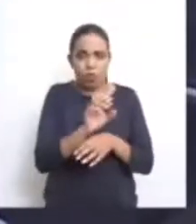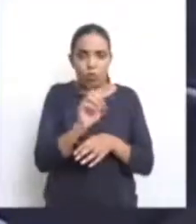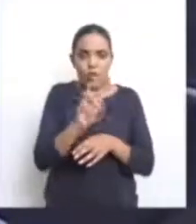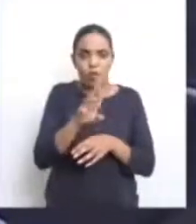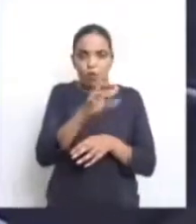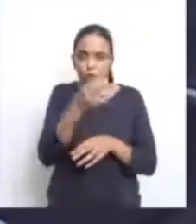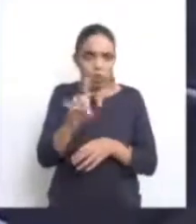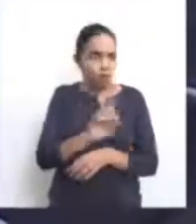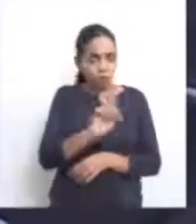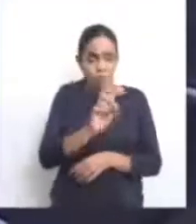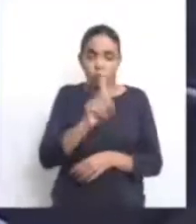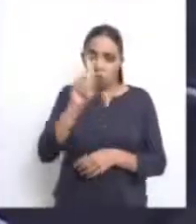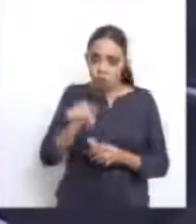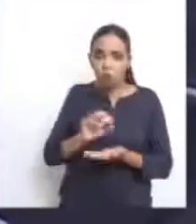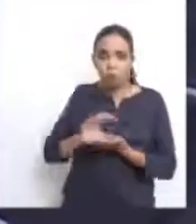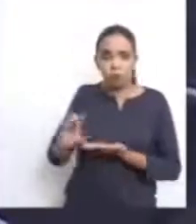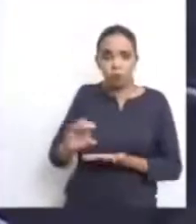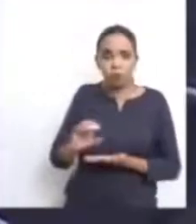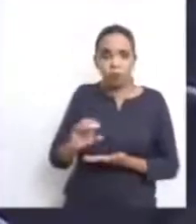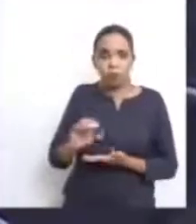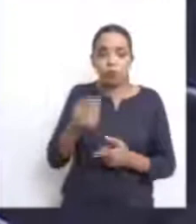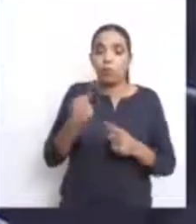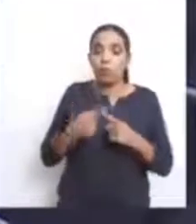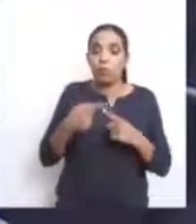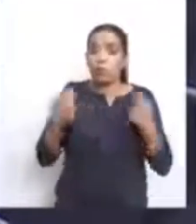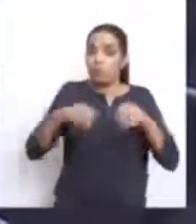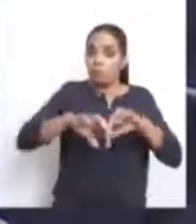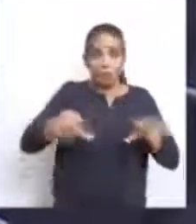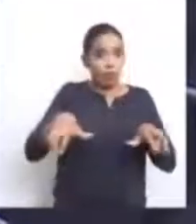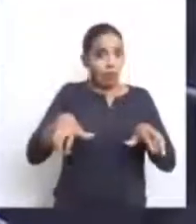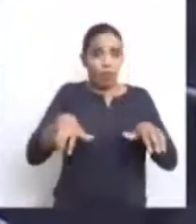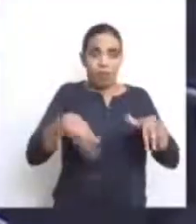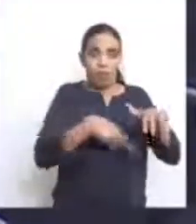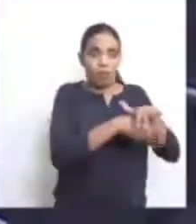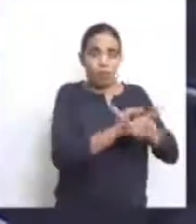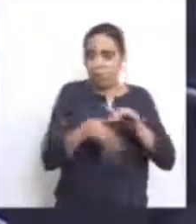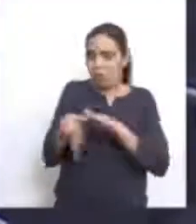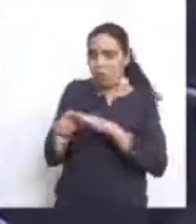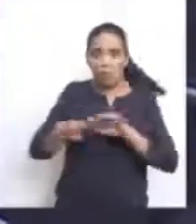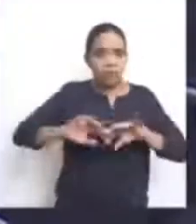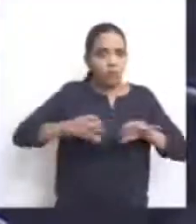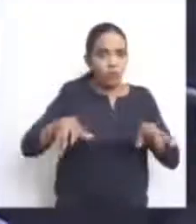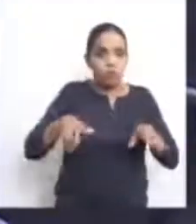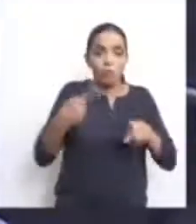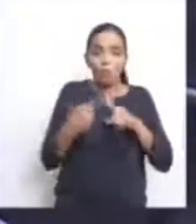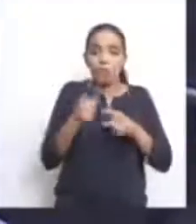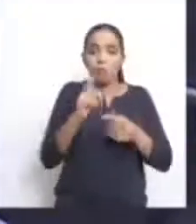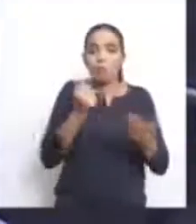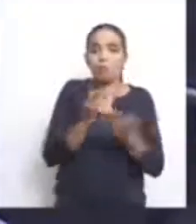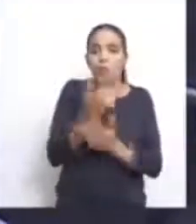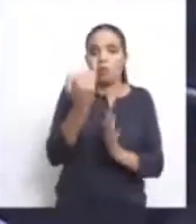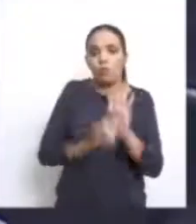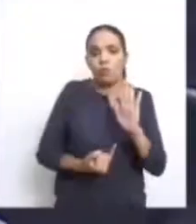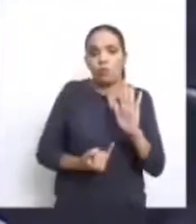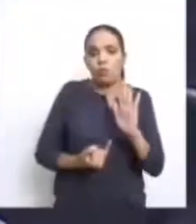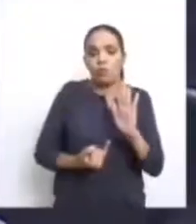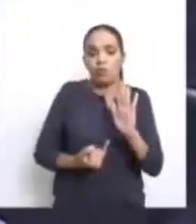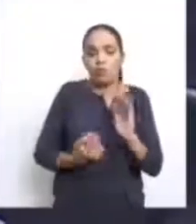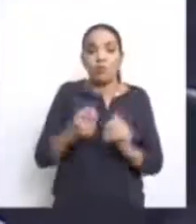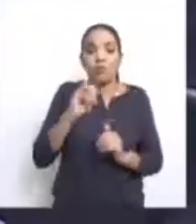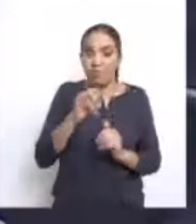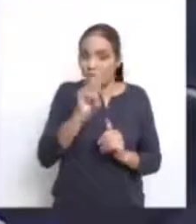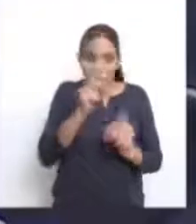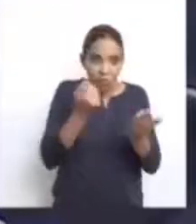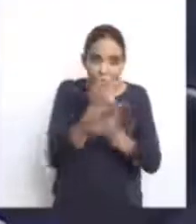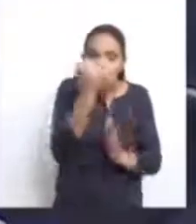mas como investimento. Ele tem que entrar separado do caixa para que não pague imposto. Isso vai dar uma diferença de